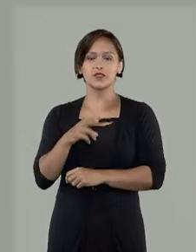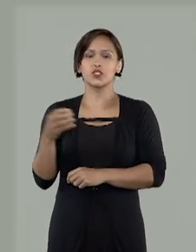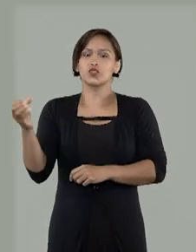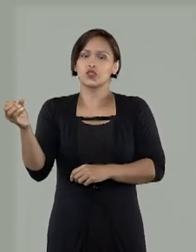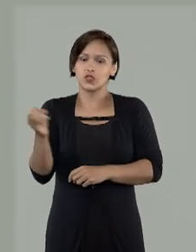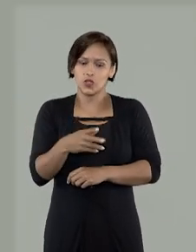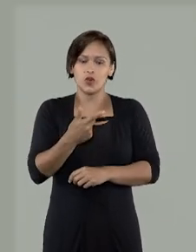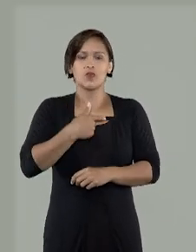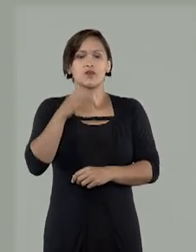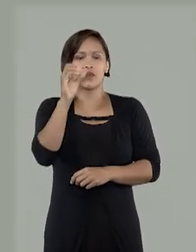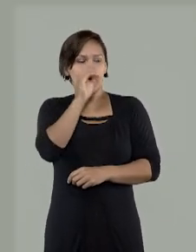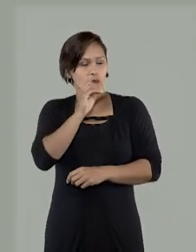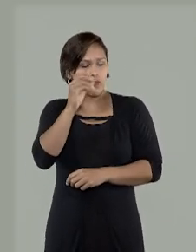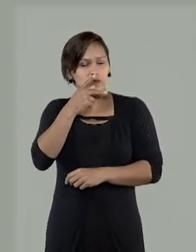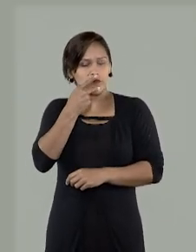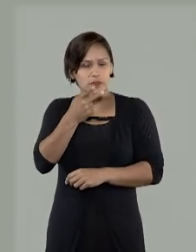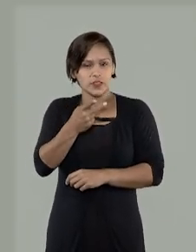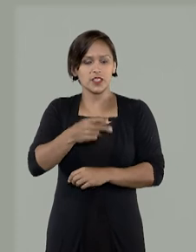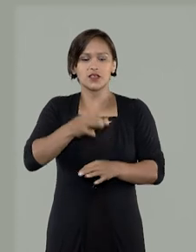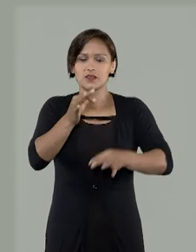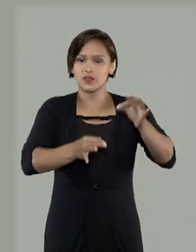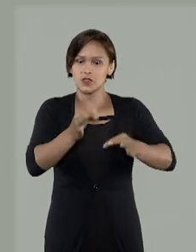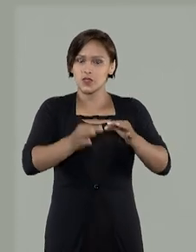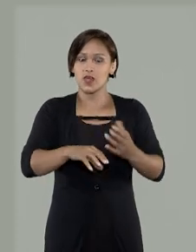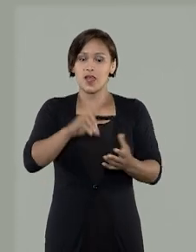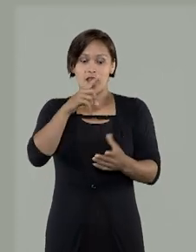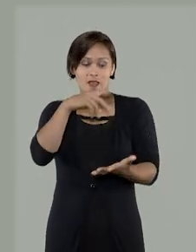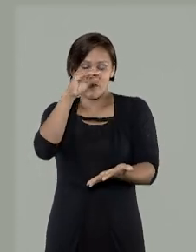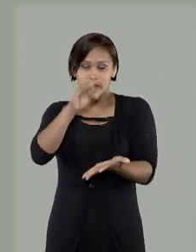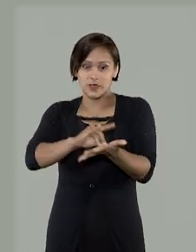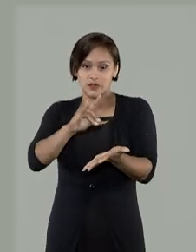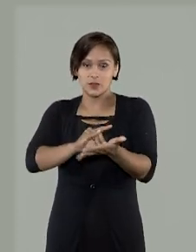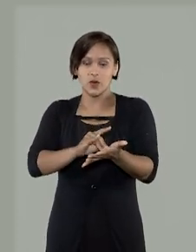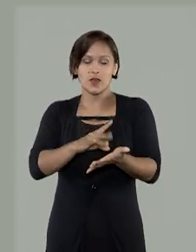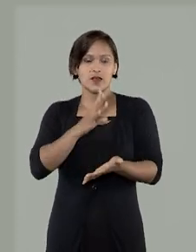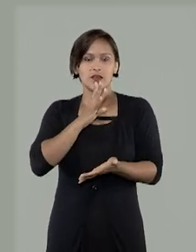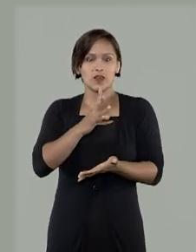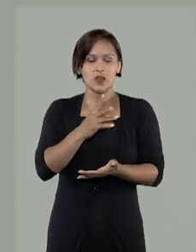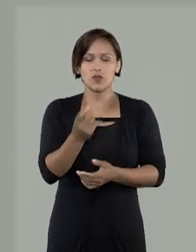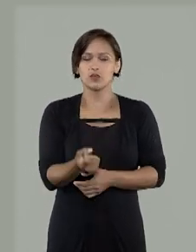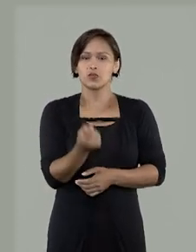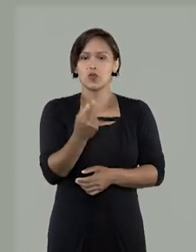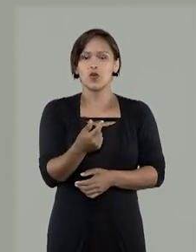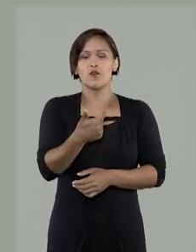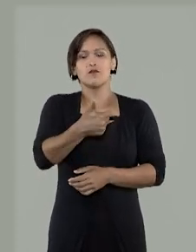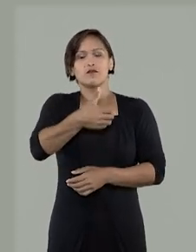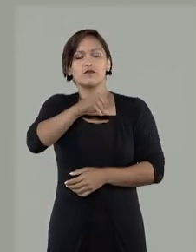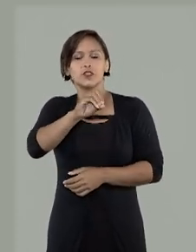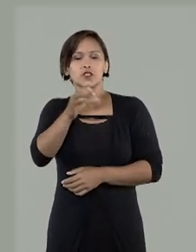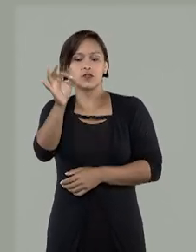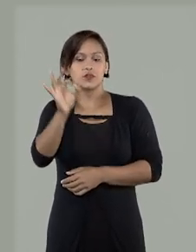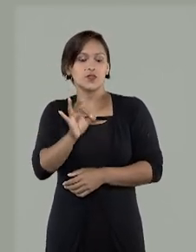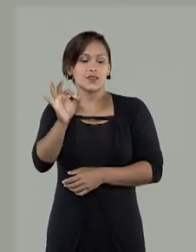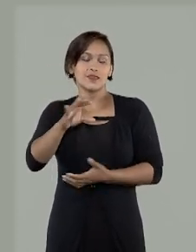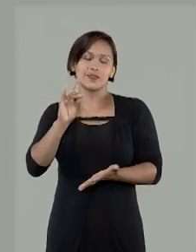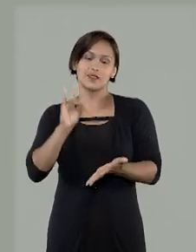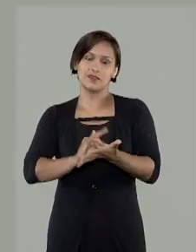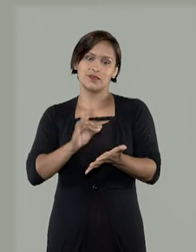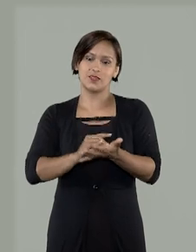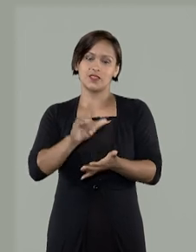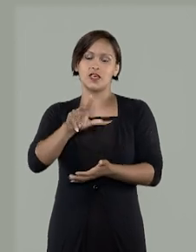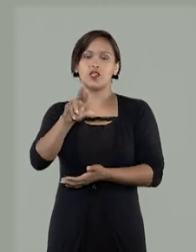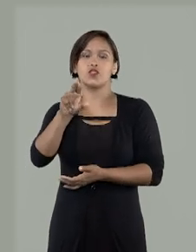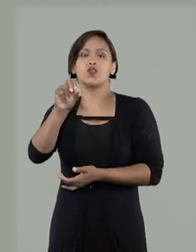novamente ouvida em juízo, chegou a afirmar que reconheceu com apenas 20% de certeza